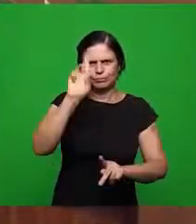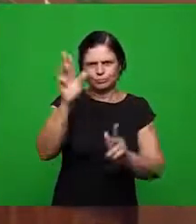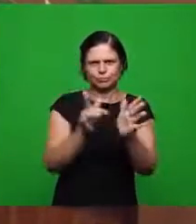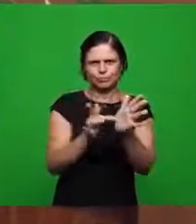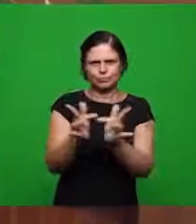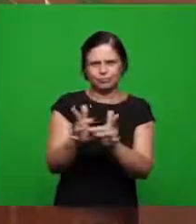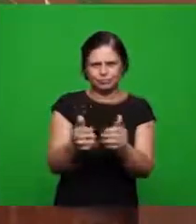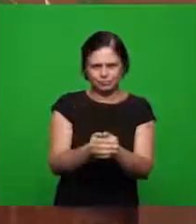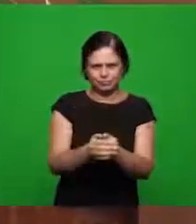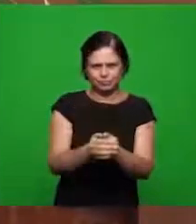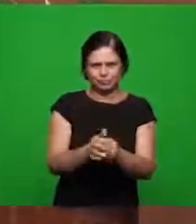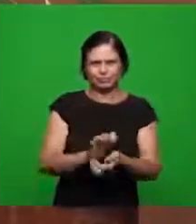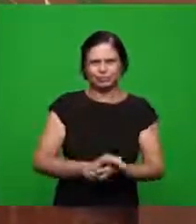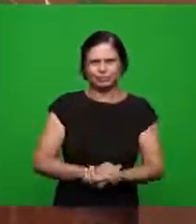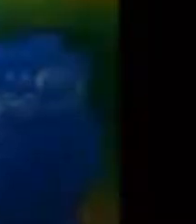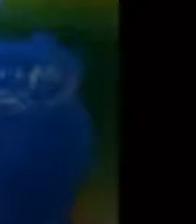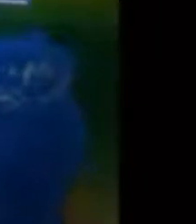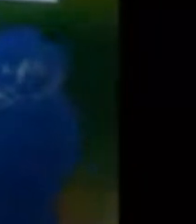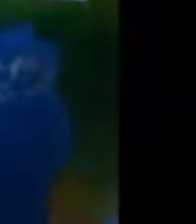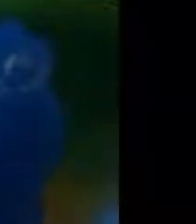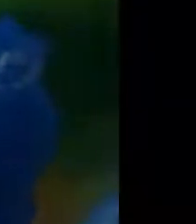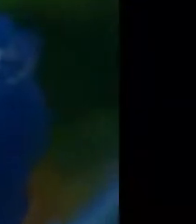Senhor e